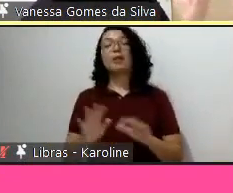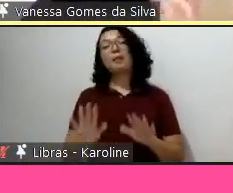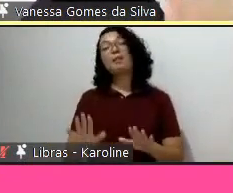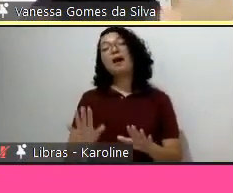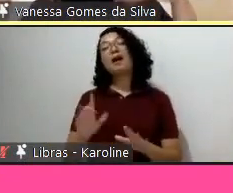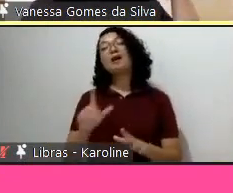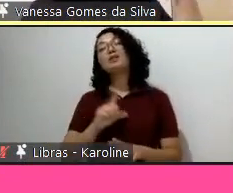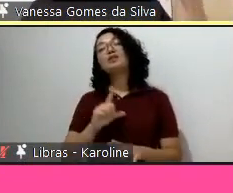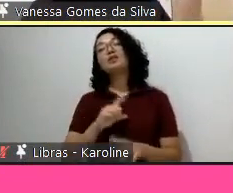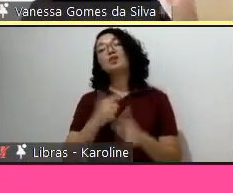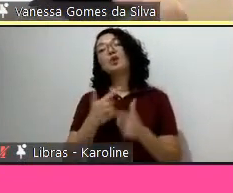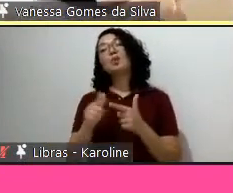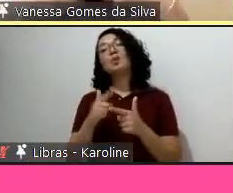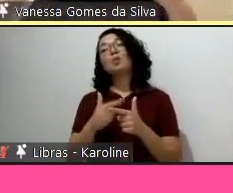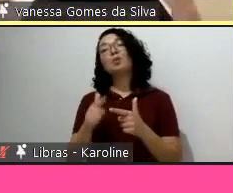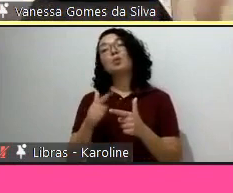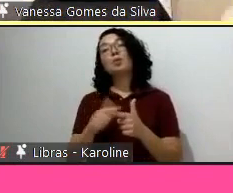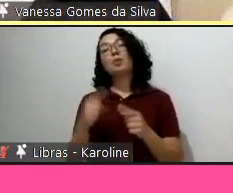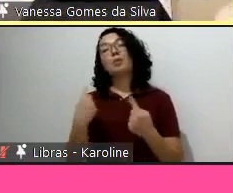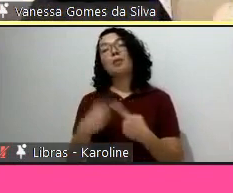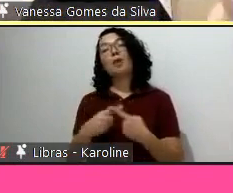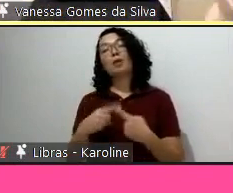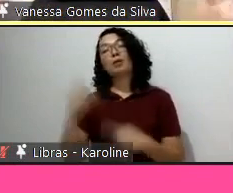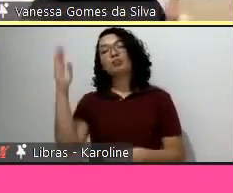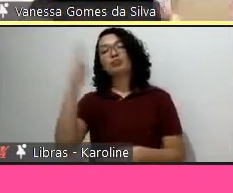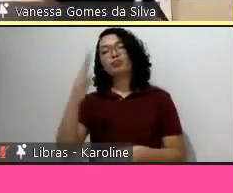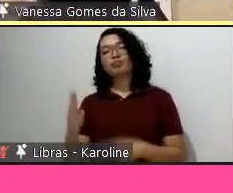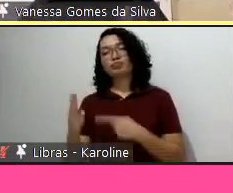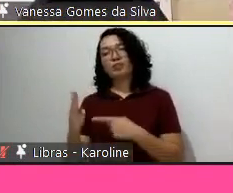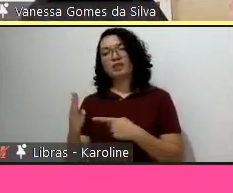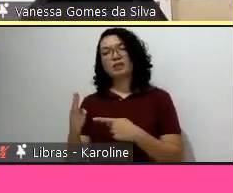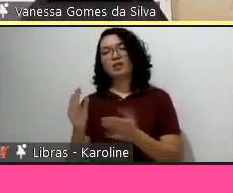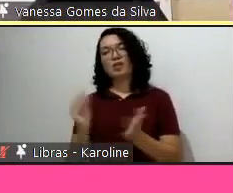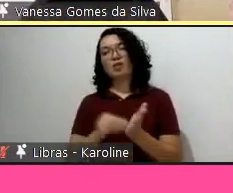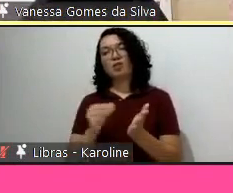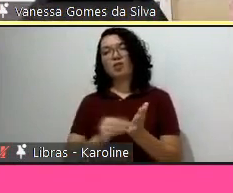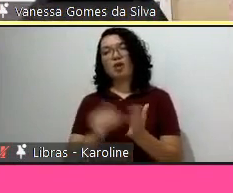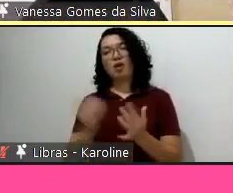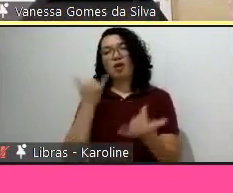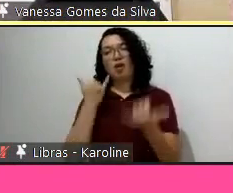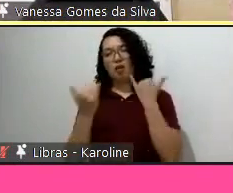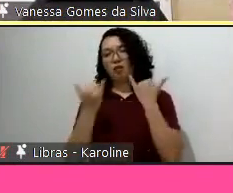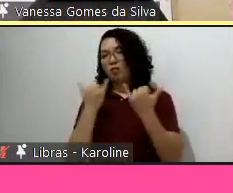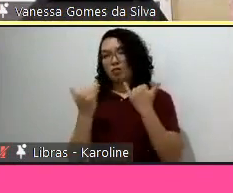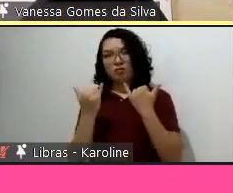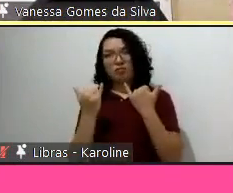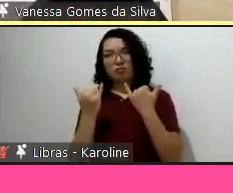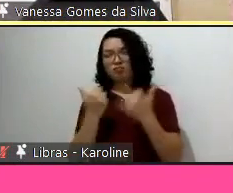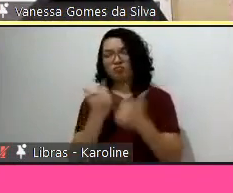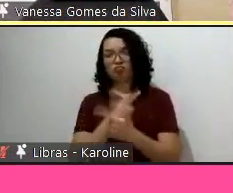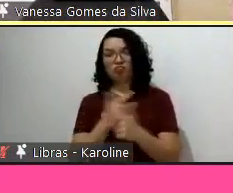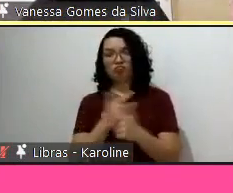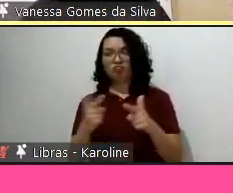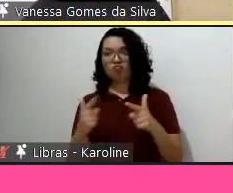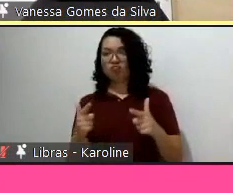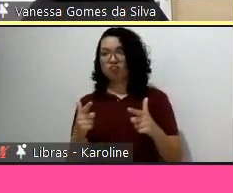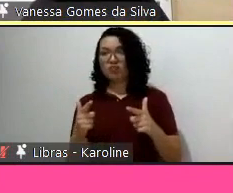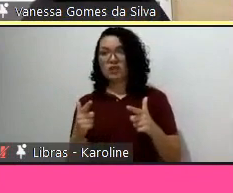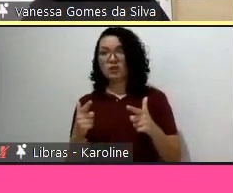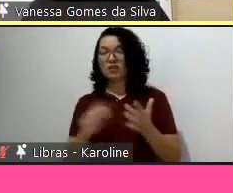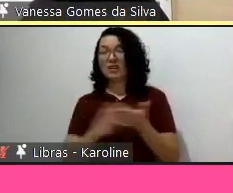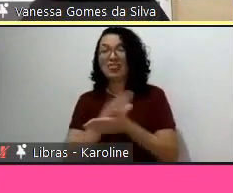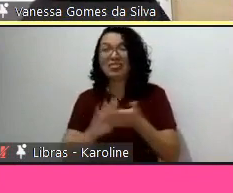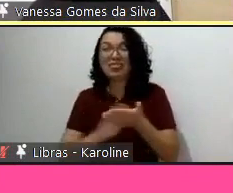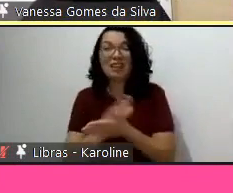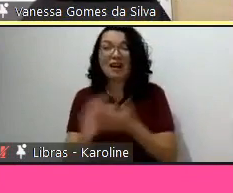tinha nenhum nem outro, nem dados de primeiro plano, ou seja, de produtos nacionais, e nem dados de segundo plano inseridos nas grandes bases de dados.